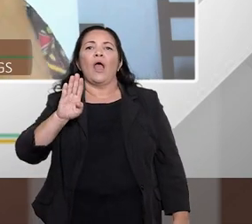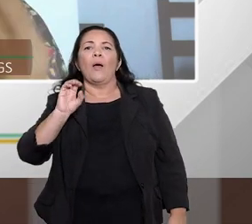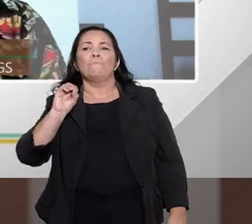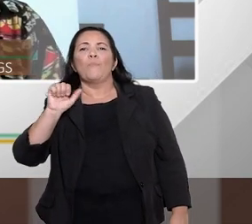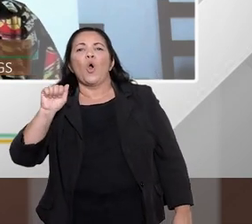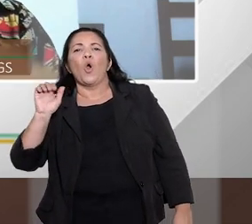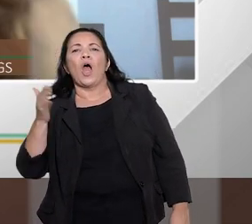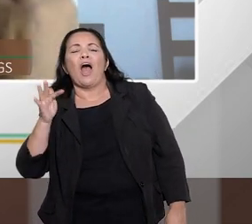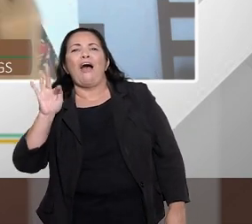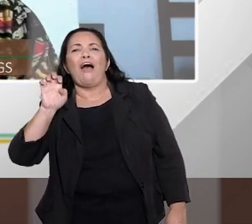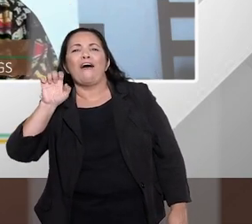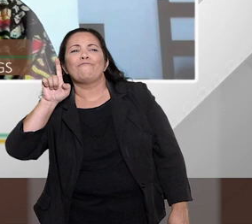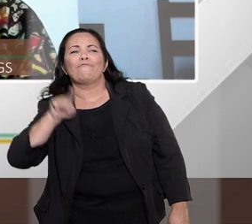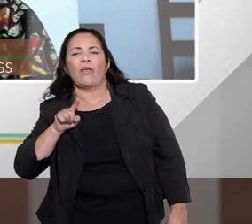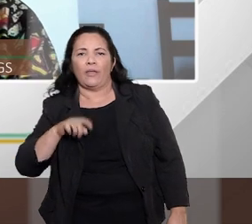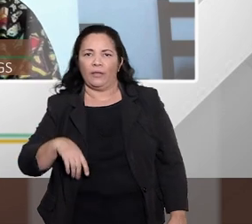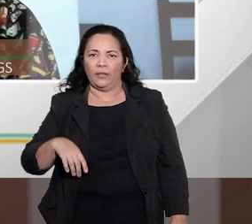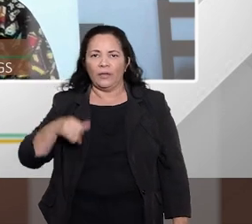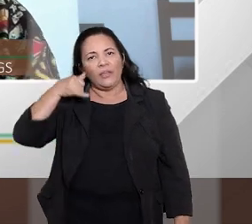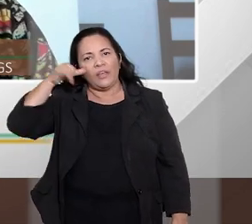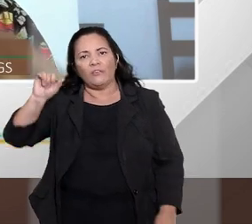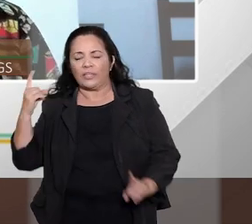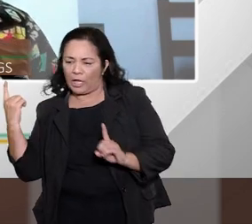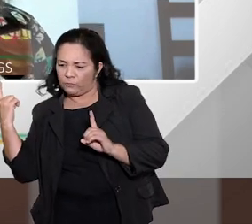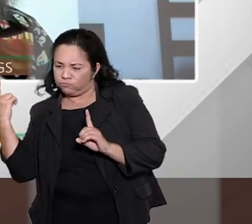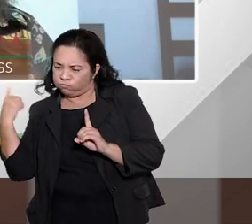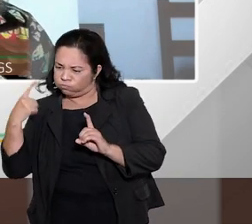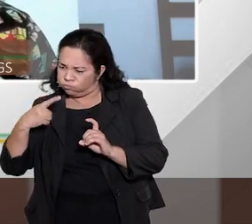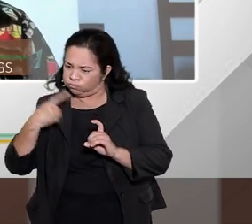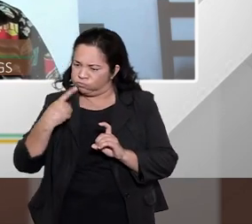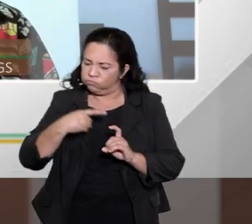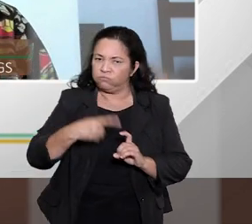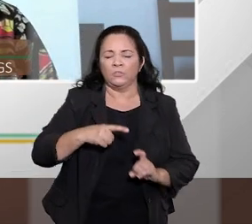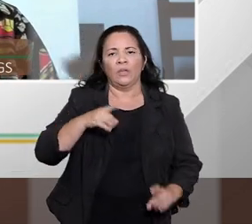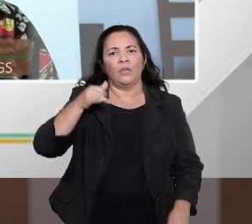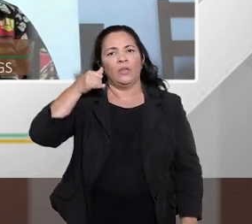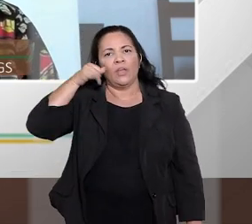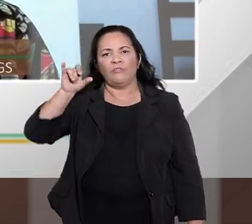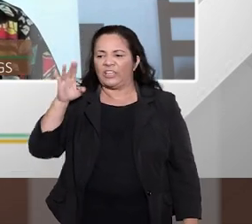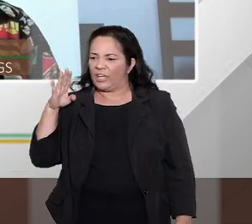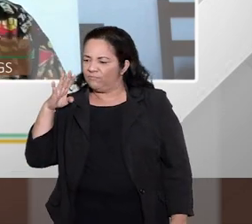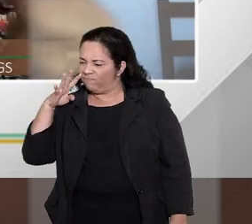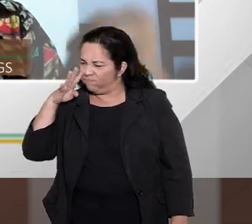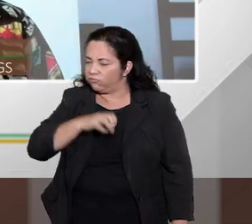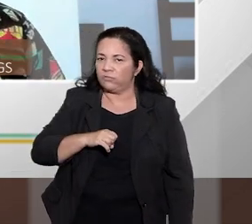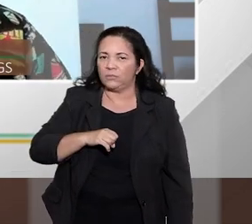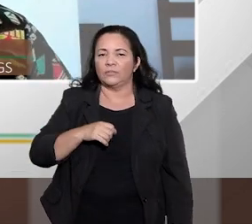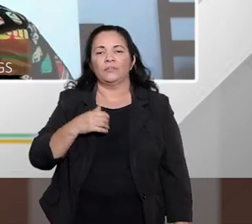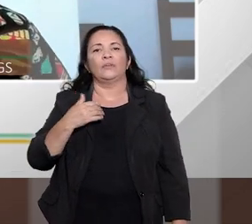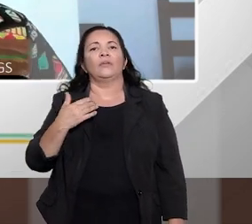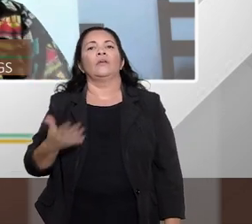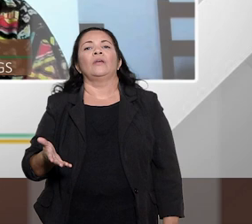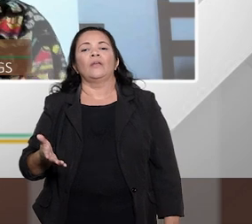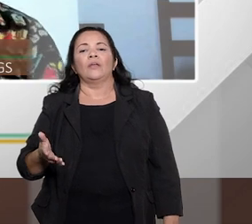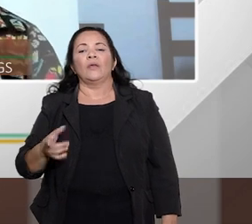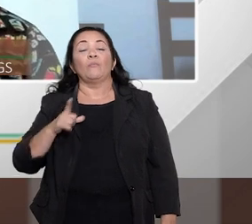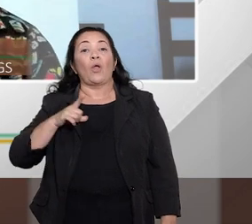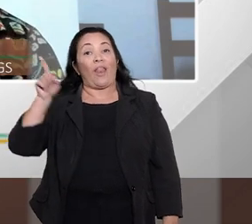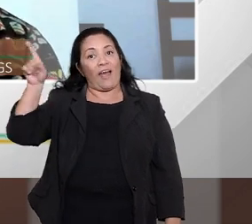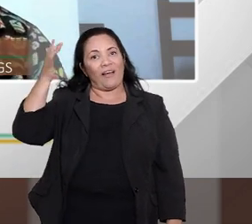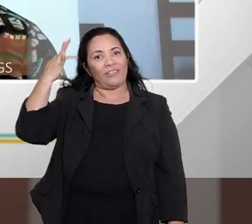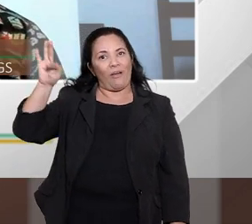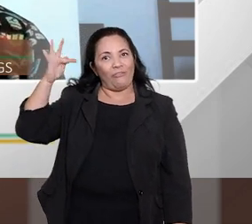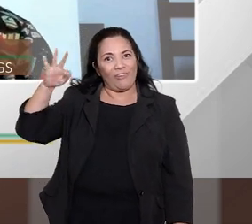da informação do não assédio do não chamado abuso da fraqueza a bude faiblesse como dizem os